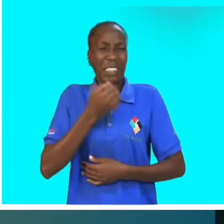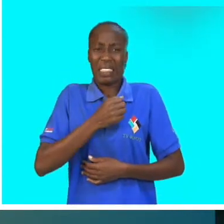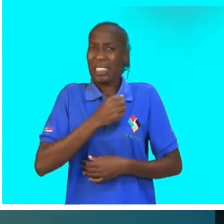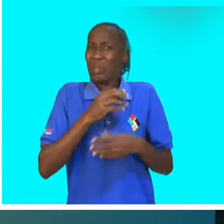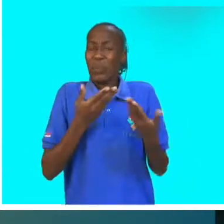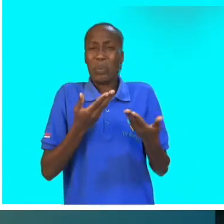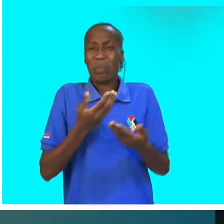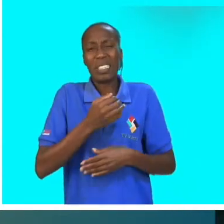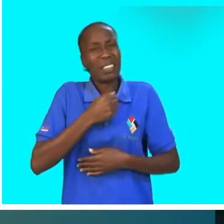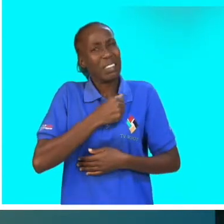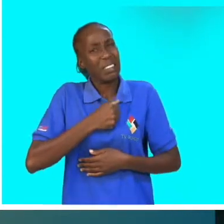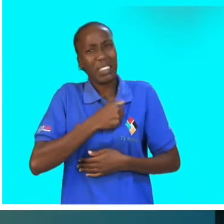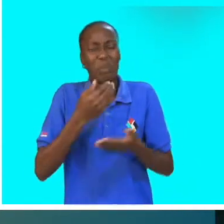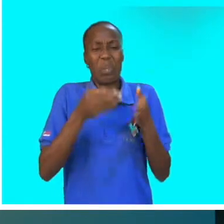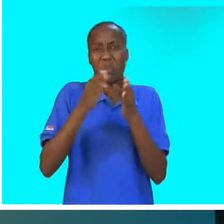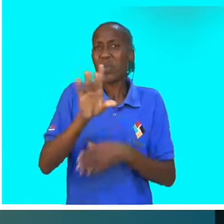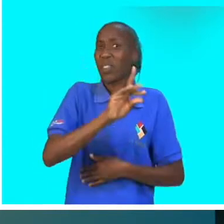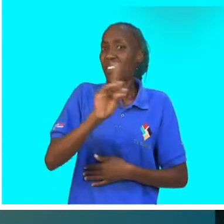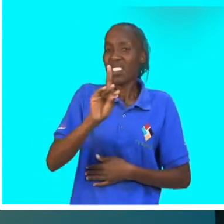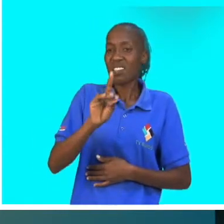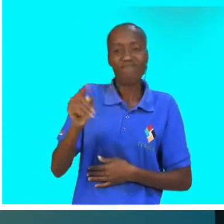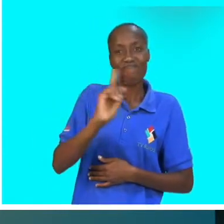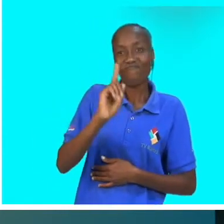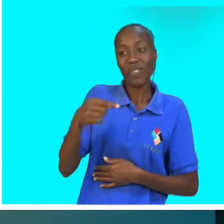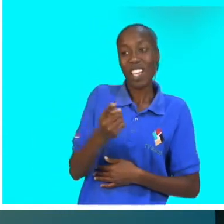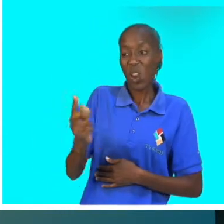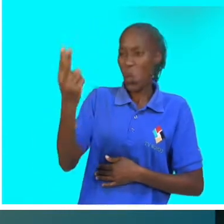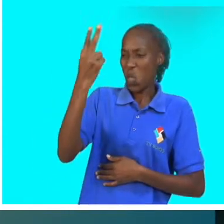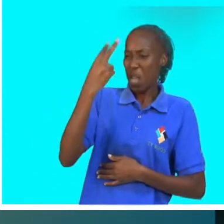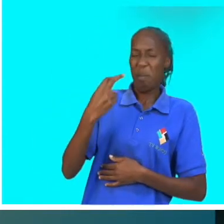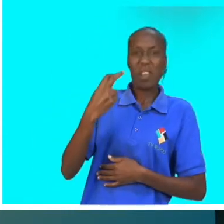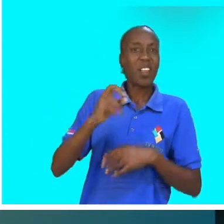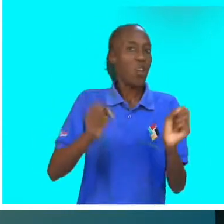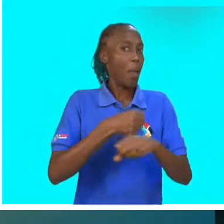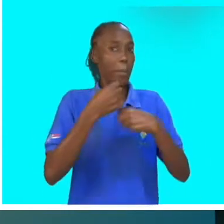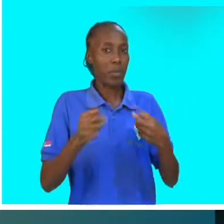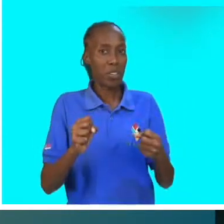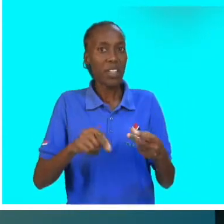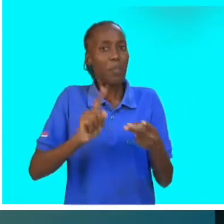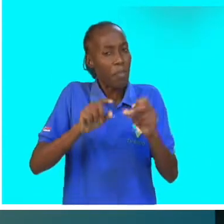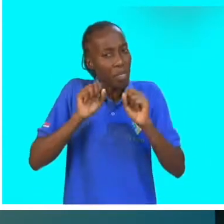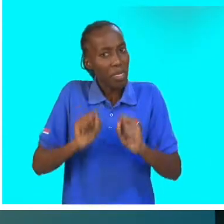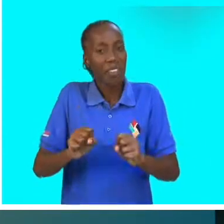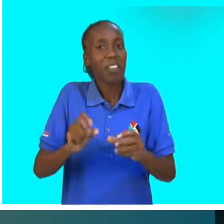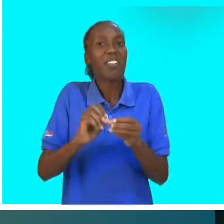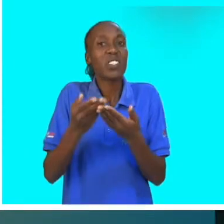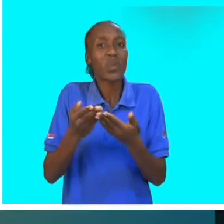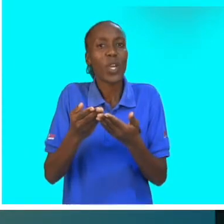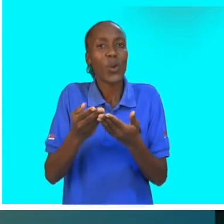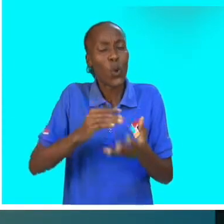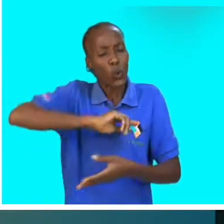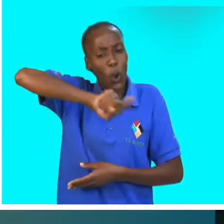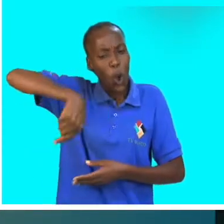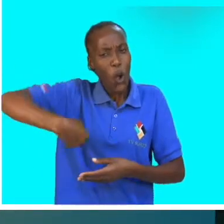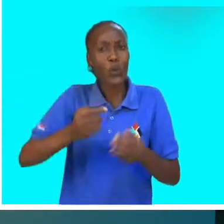esmola por causa da nossa deficiência. Eles não nos devem olhar de cima. Pelo contrário, devem tratá-nos como seres